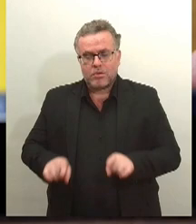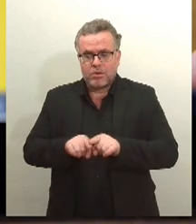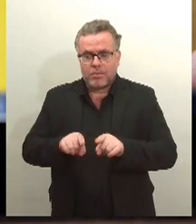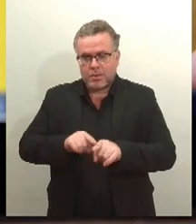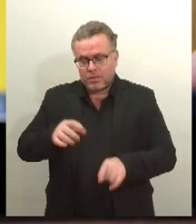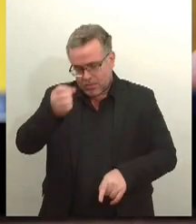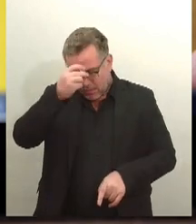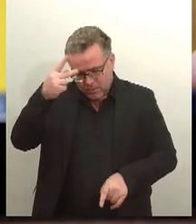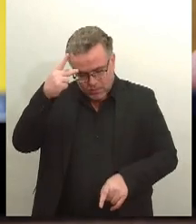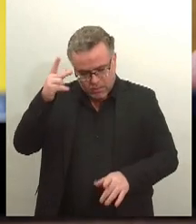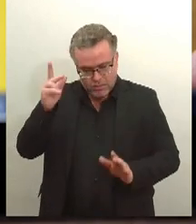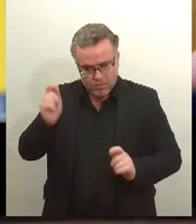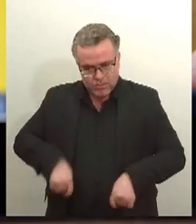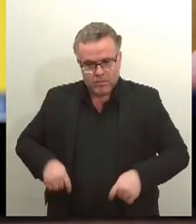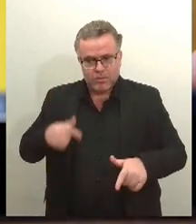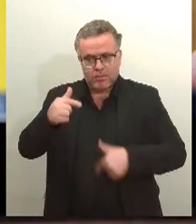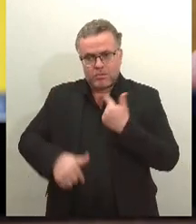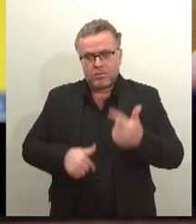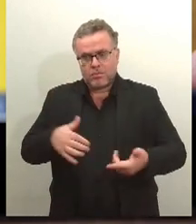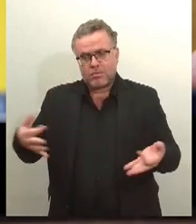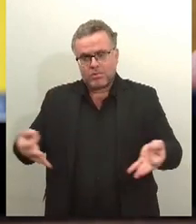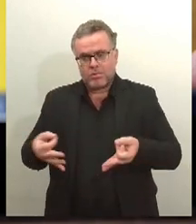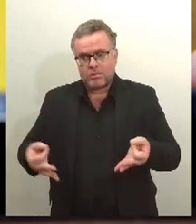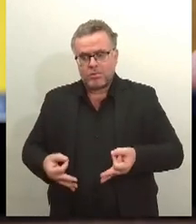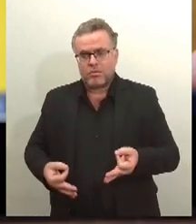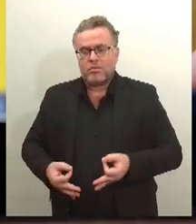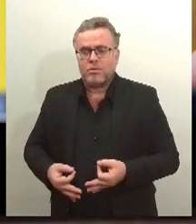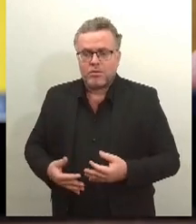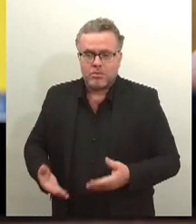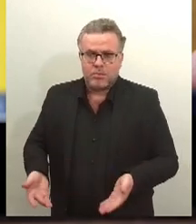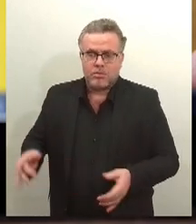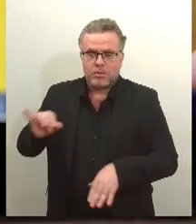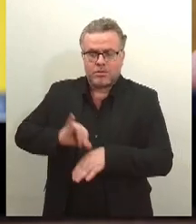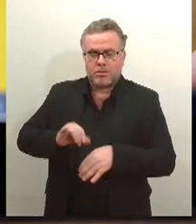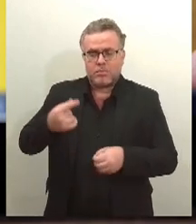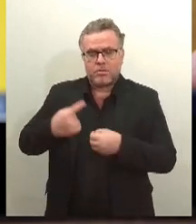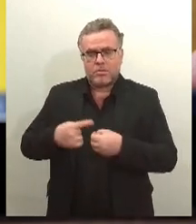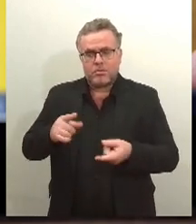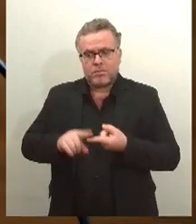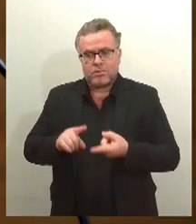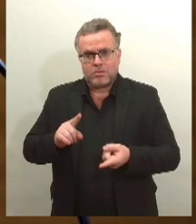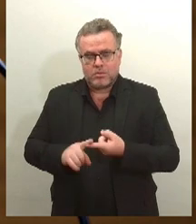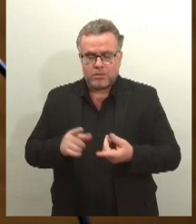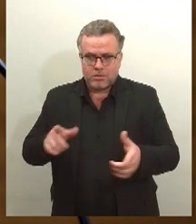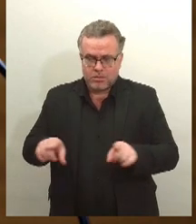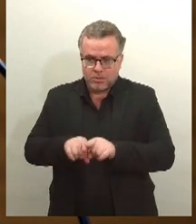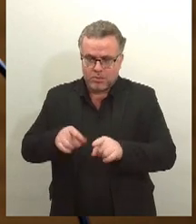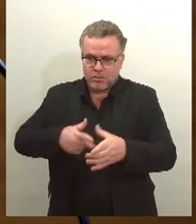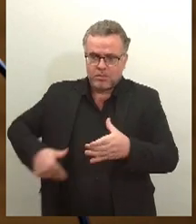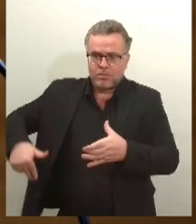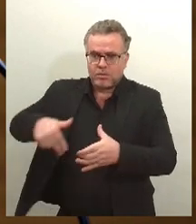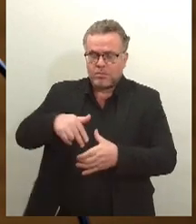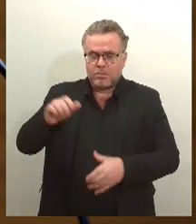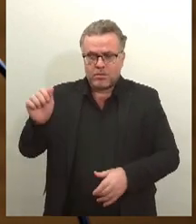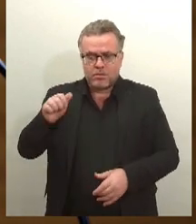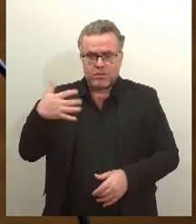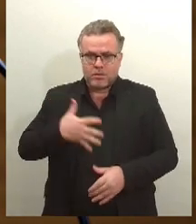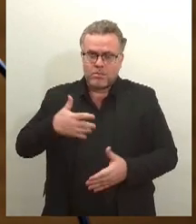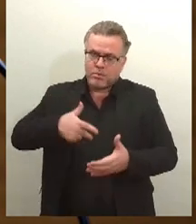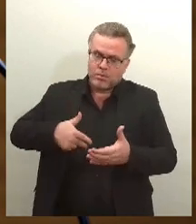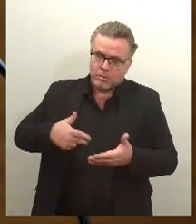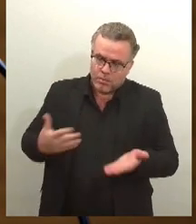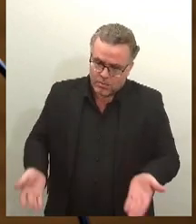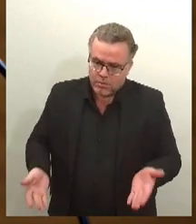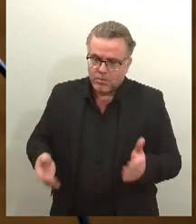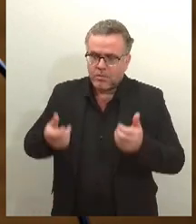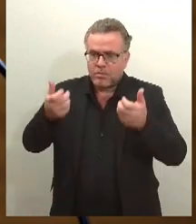obras estruturantes na capital e no interior. Quem também subiu a tribuna foi a deputada Linda Brasil do Pessoal para falar da